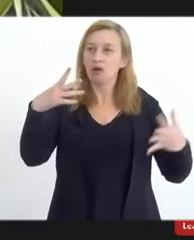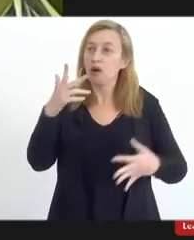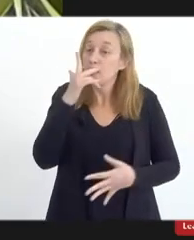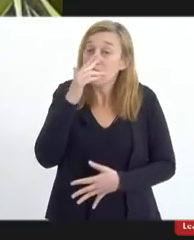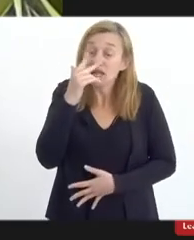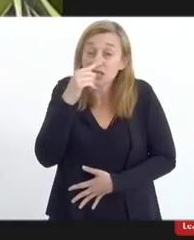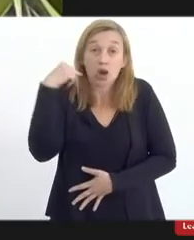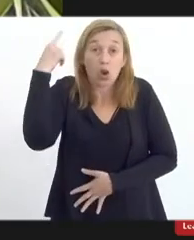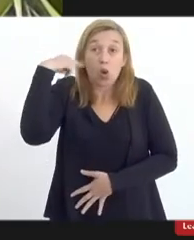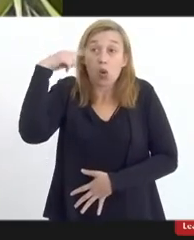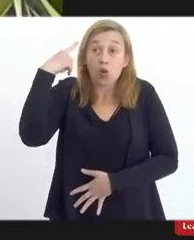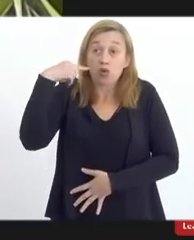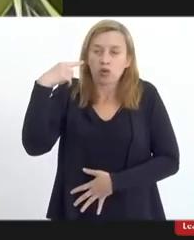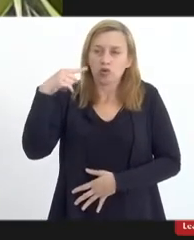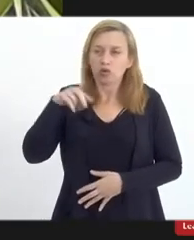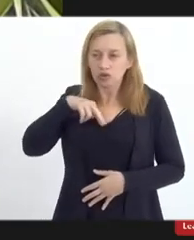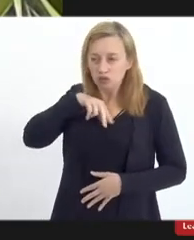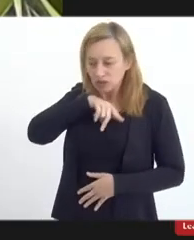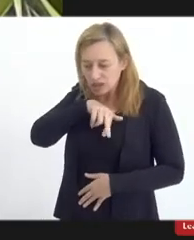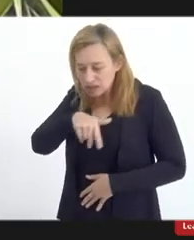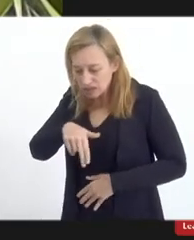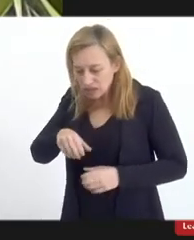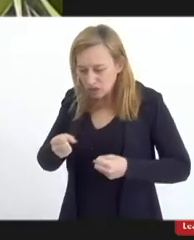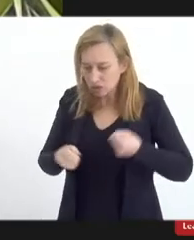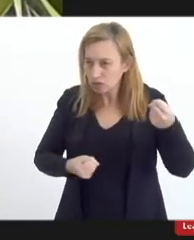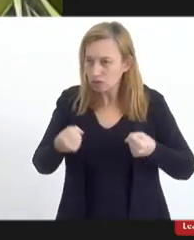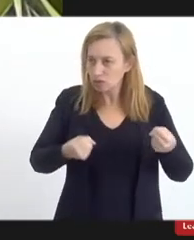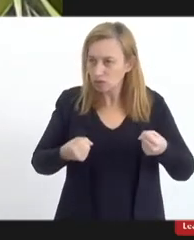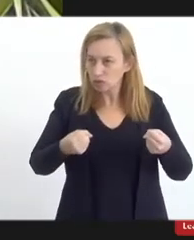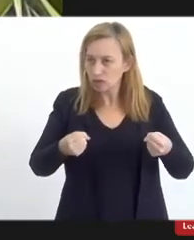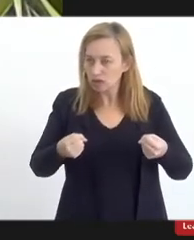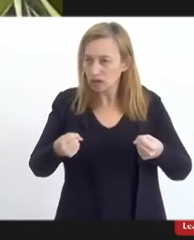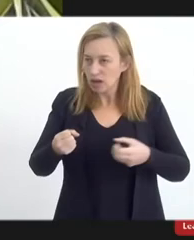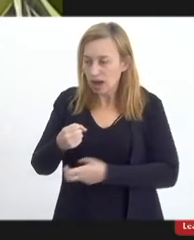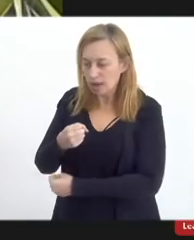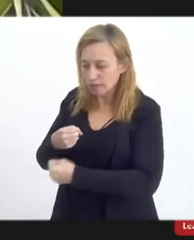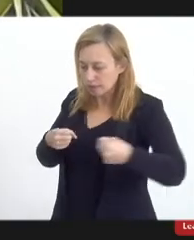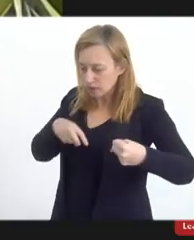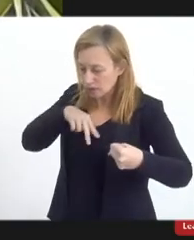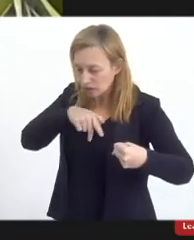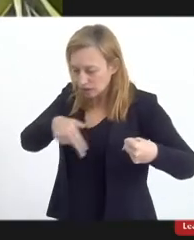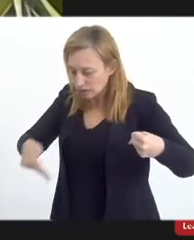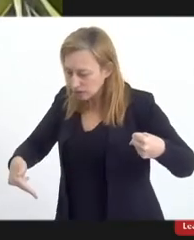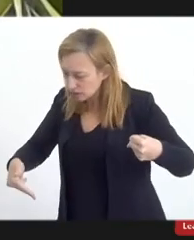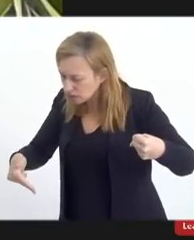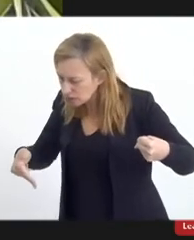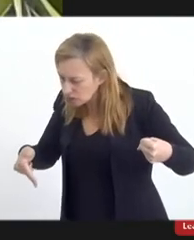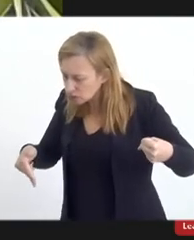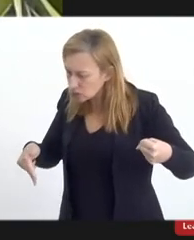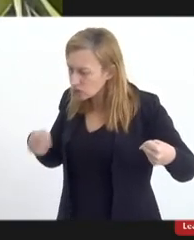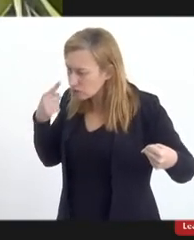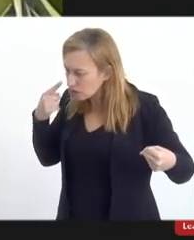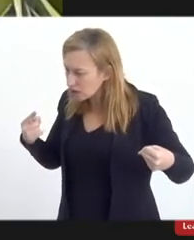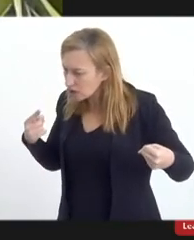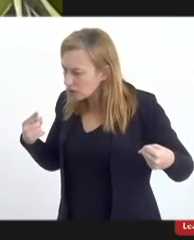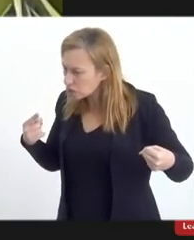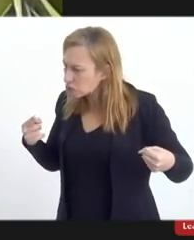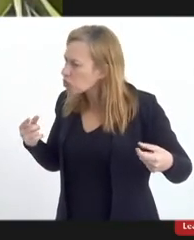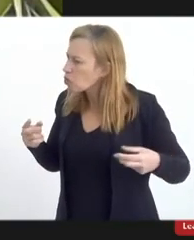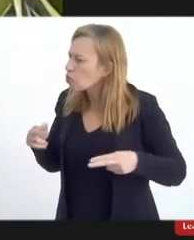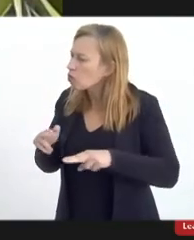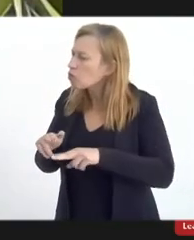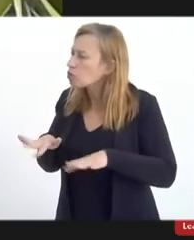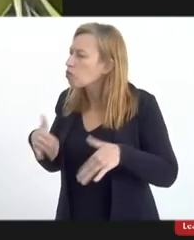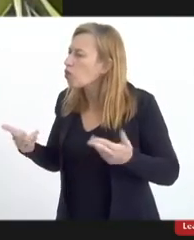louco, quando eu desci do carro que me aproximei, porque eu não poderia voltar para minha casa novamente, pela mesma rua, ele